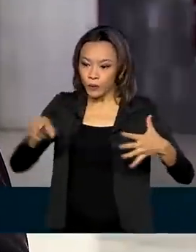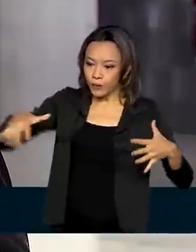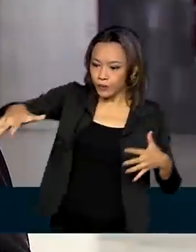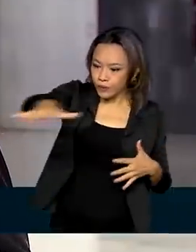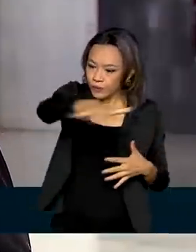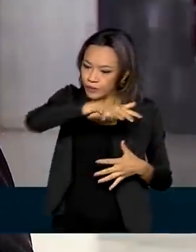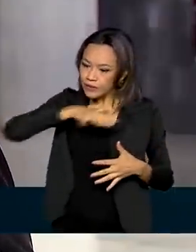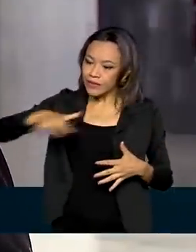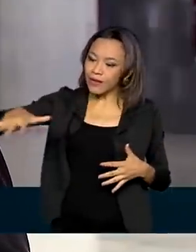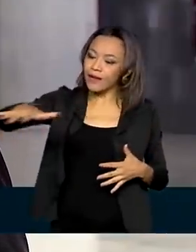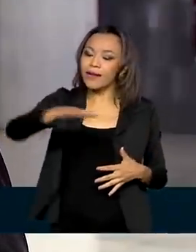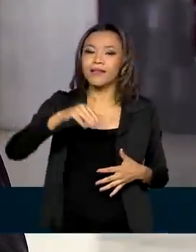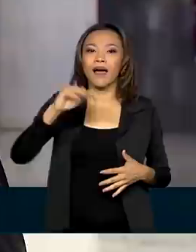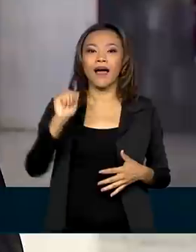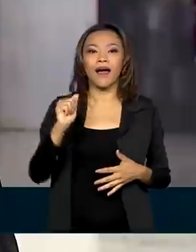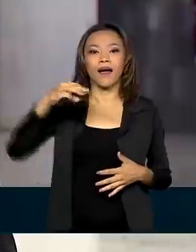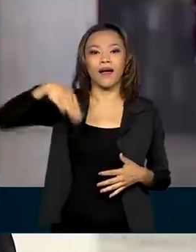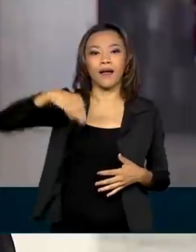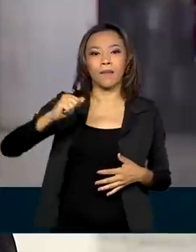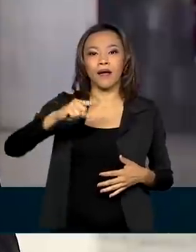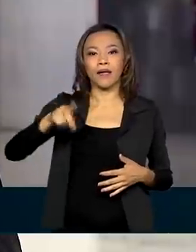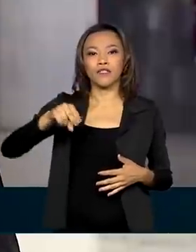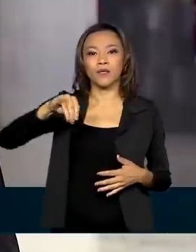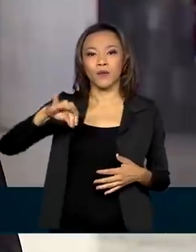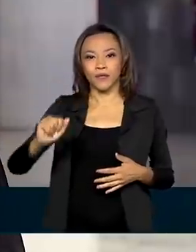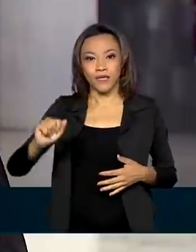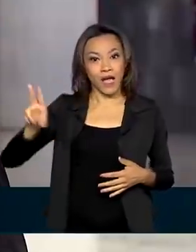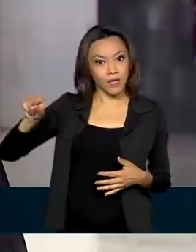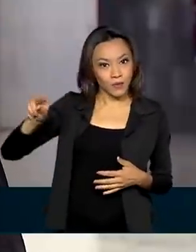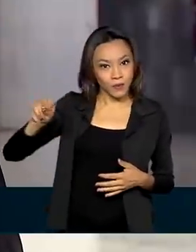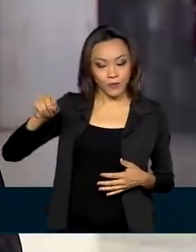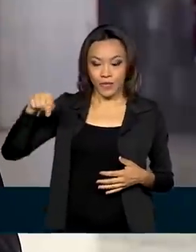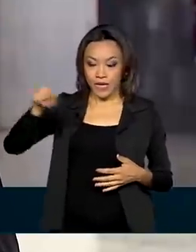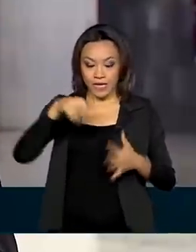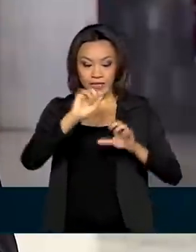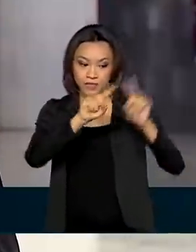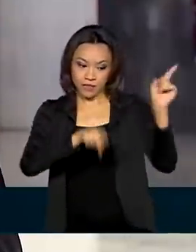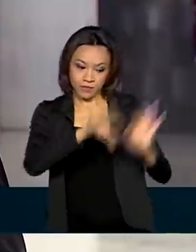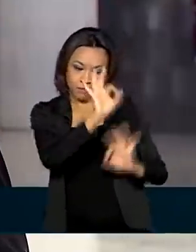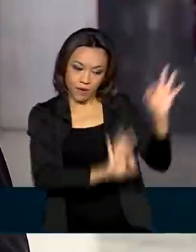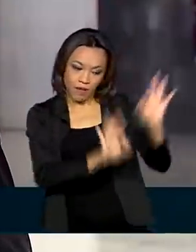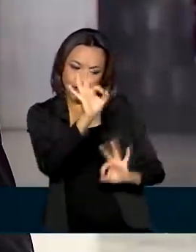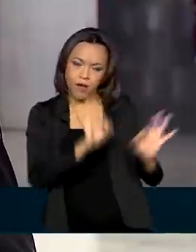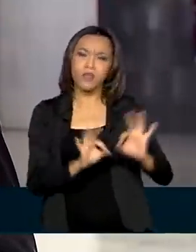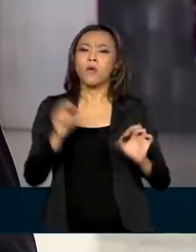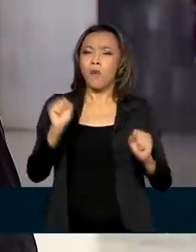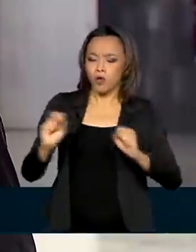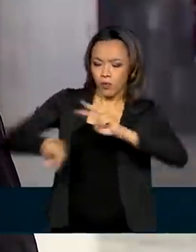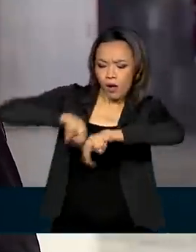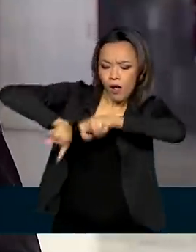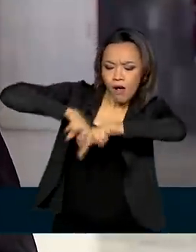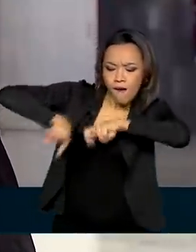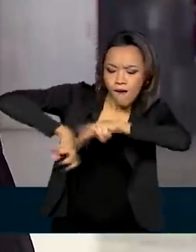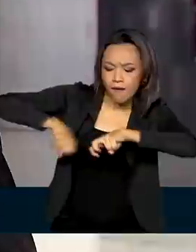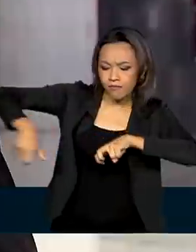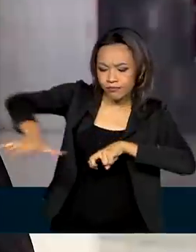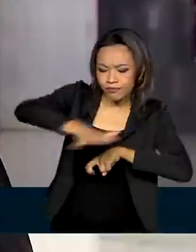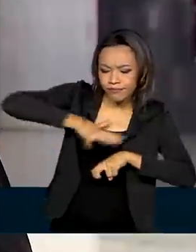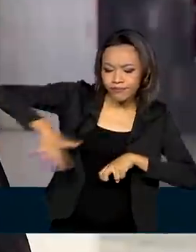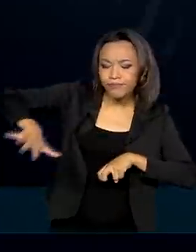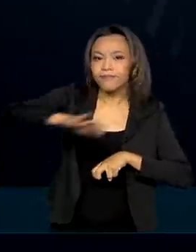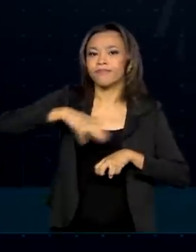Amazônia Azul até 2023. O plano envolve a exploração de recursos vivos, minerais e